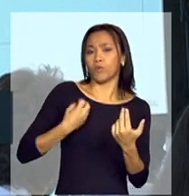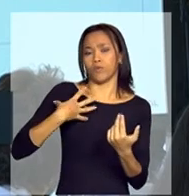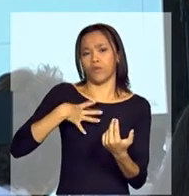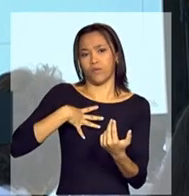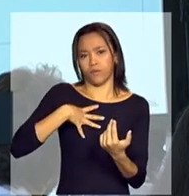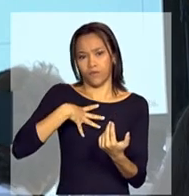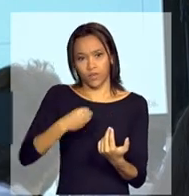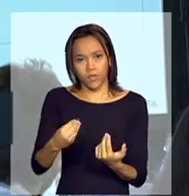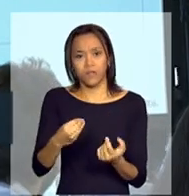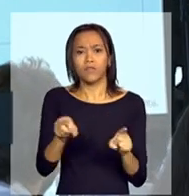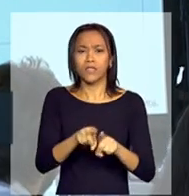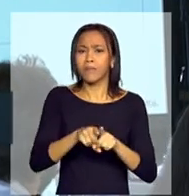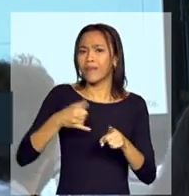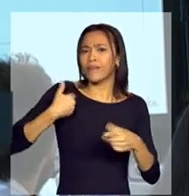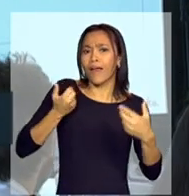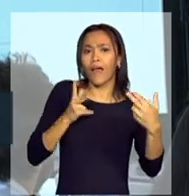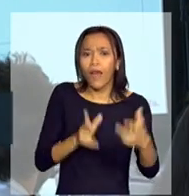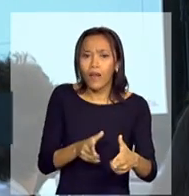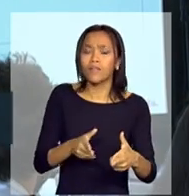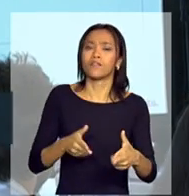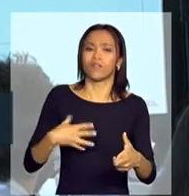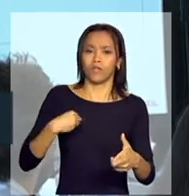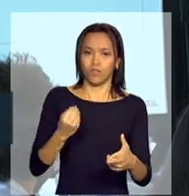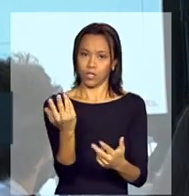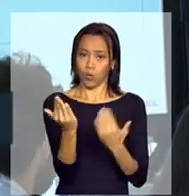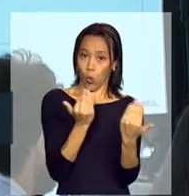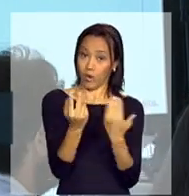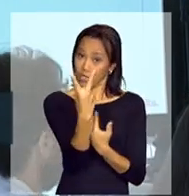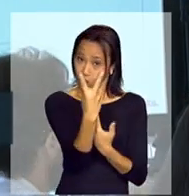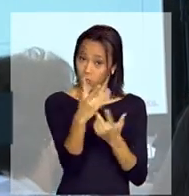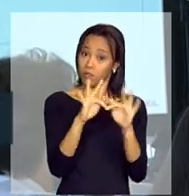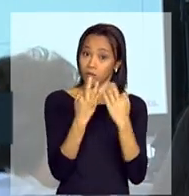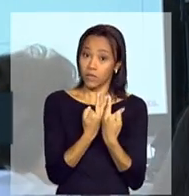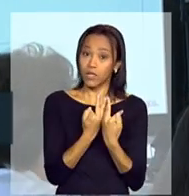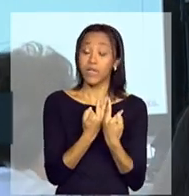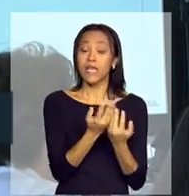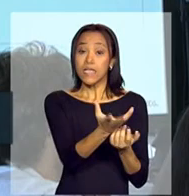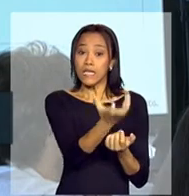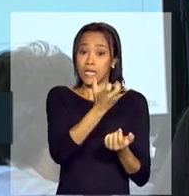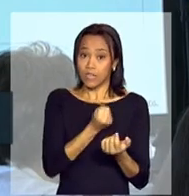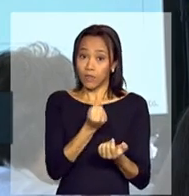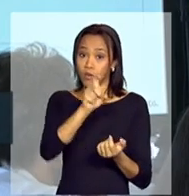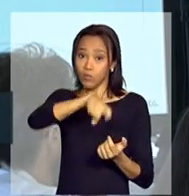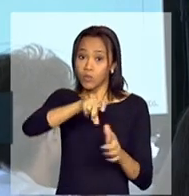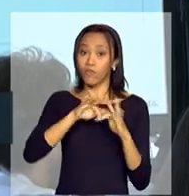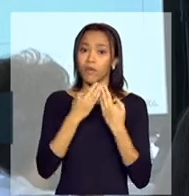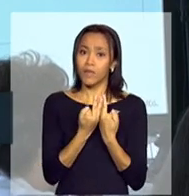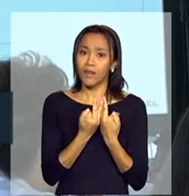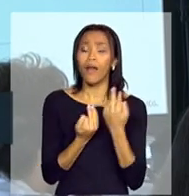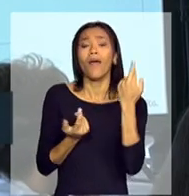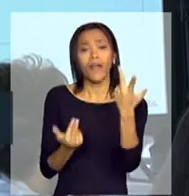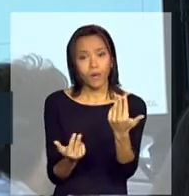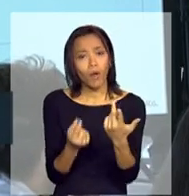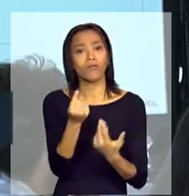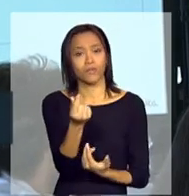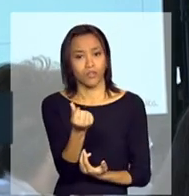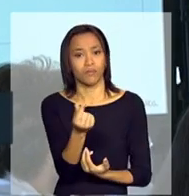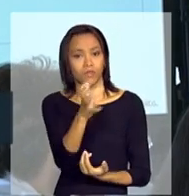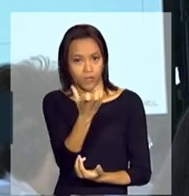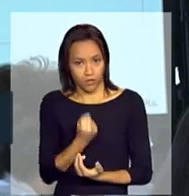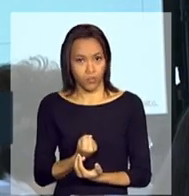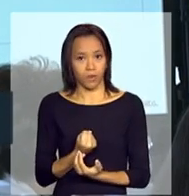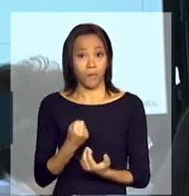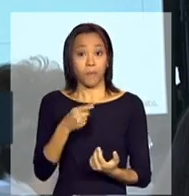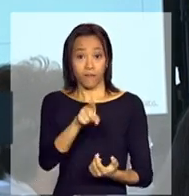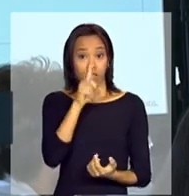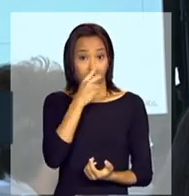e os filhos na mesma idade, a parcela que elas recebiam do Bolsa Família também era idêntica. Então, essa parte